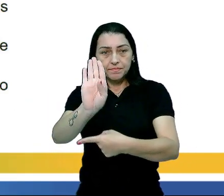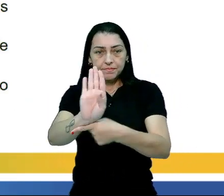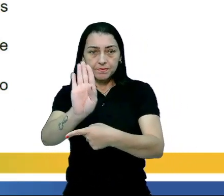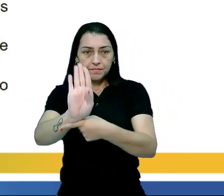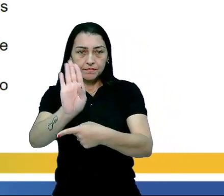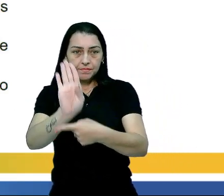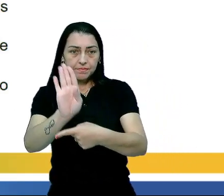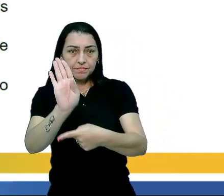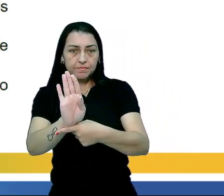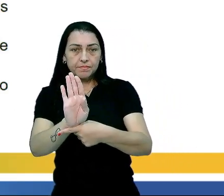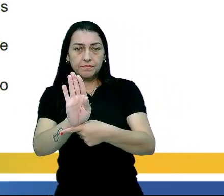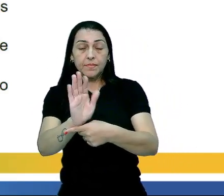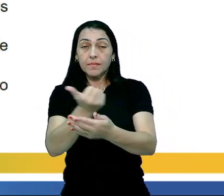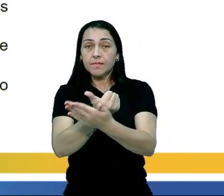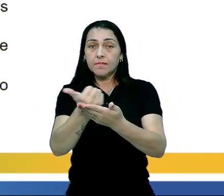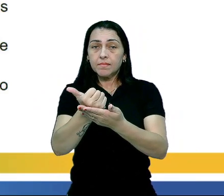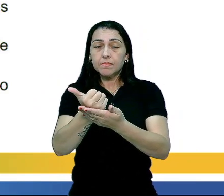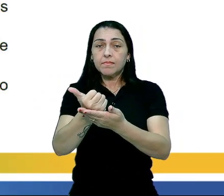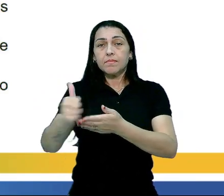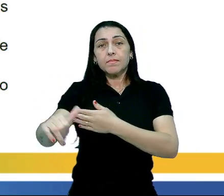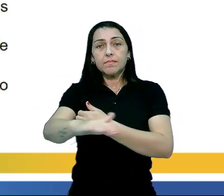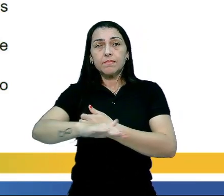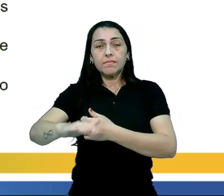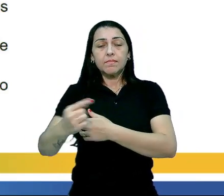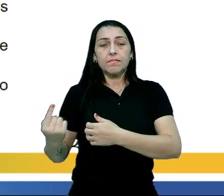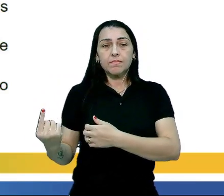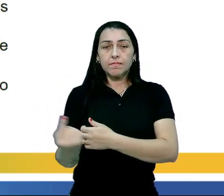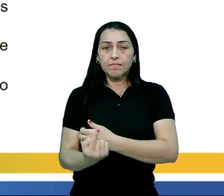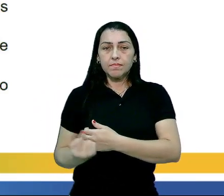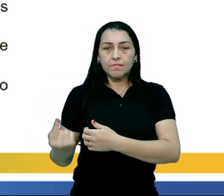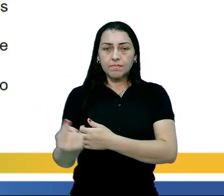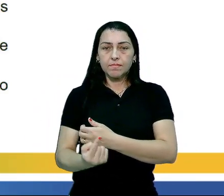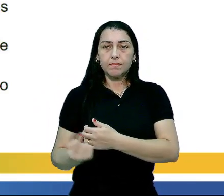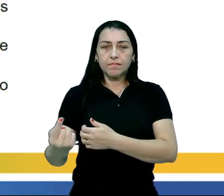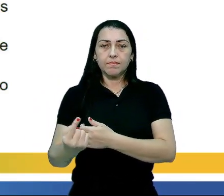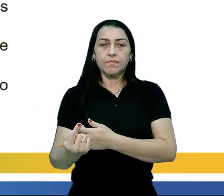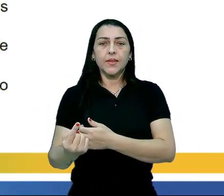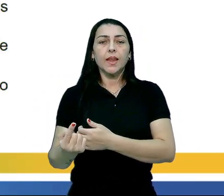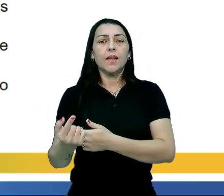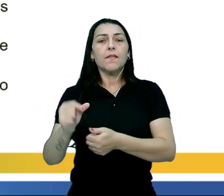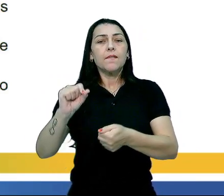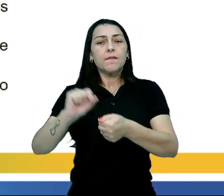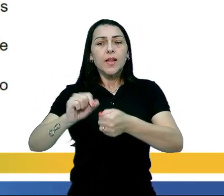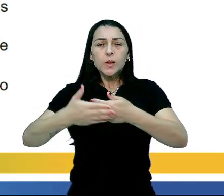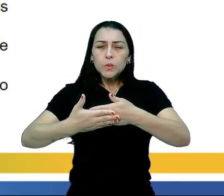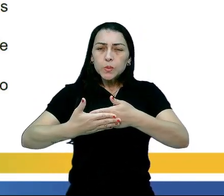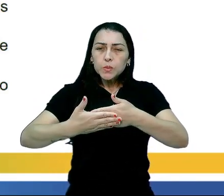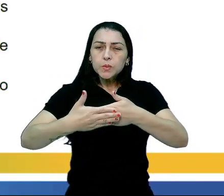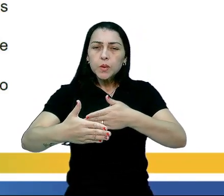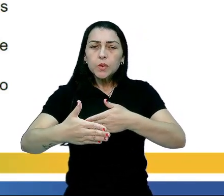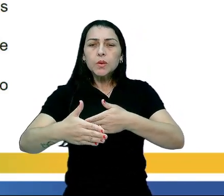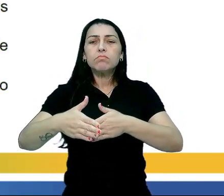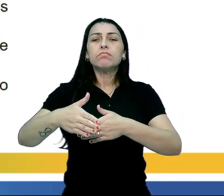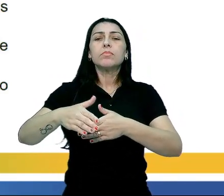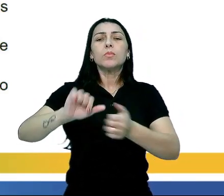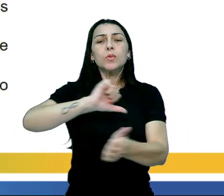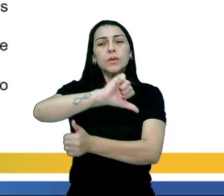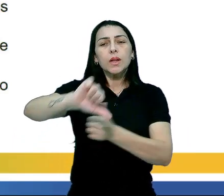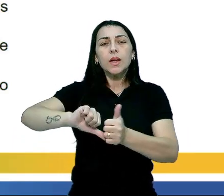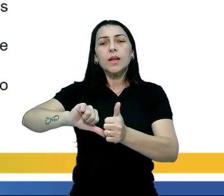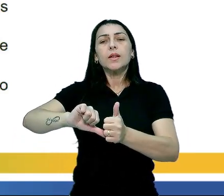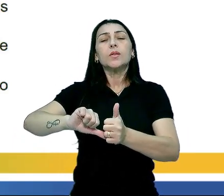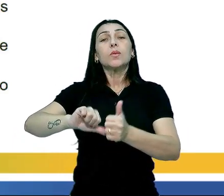sociedade. B. Trata-se de ações individuais tomadas a partir da